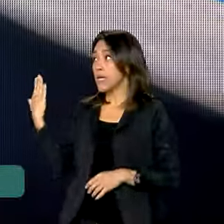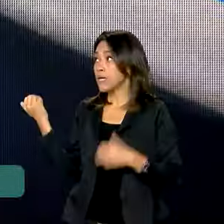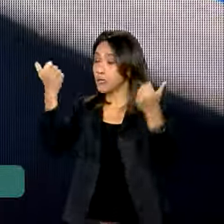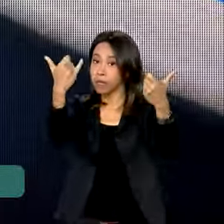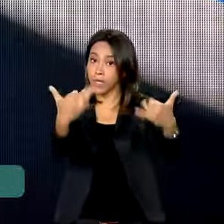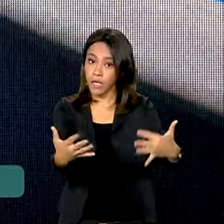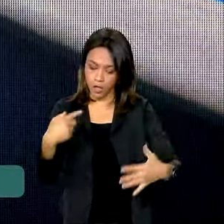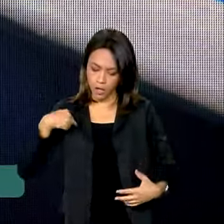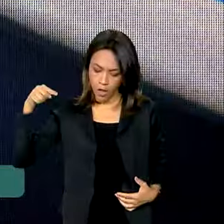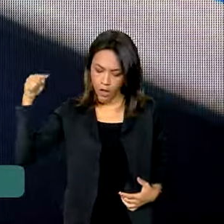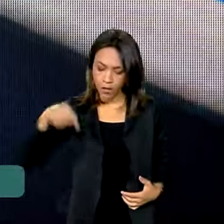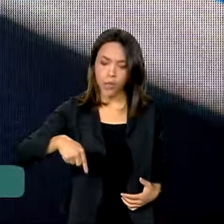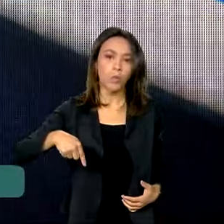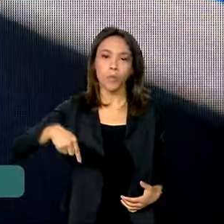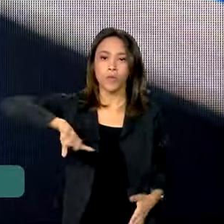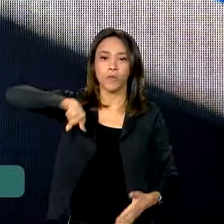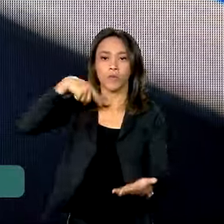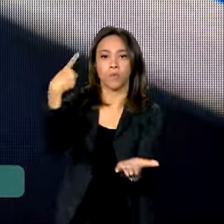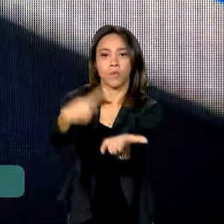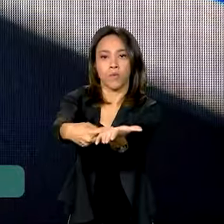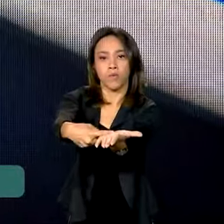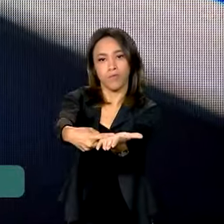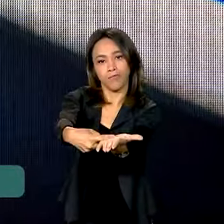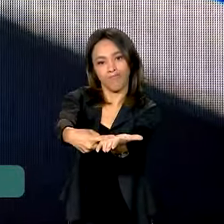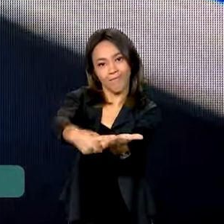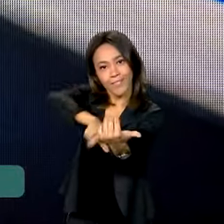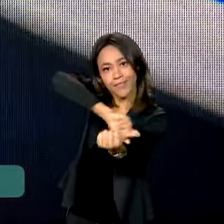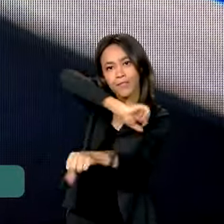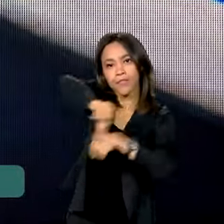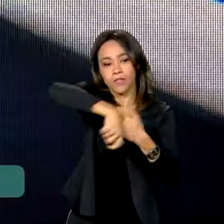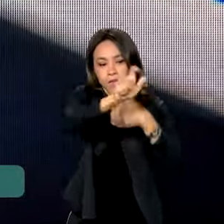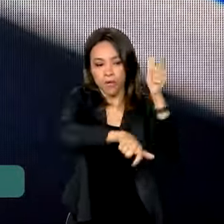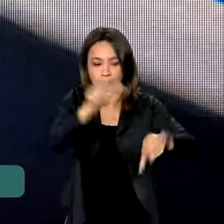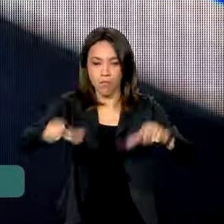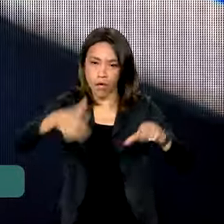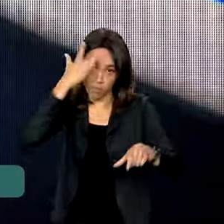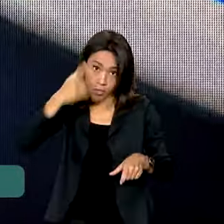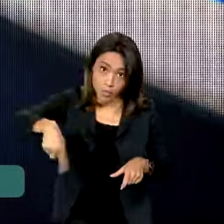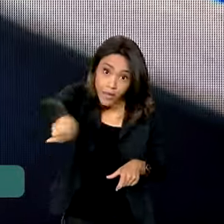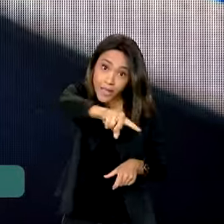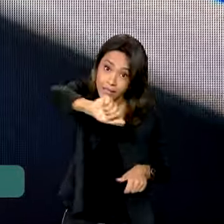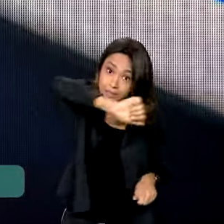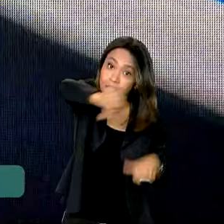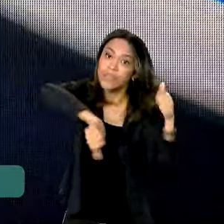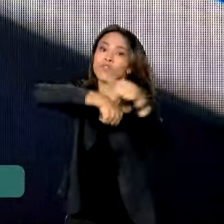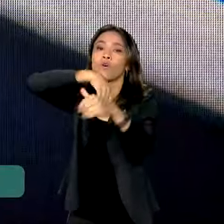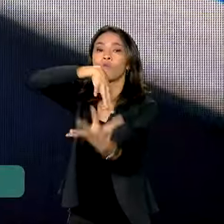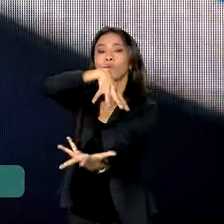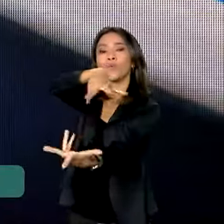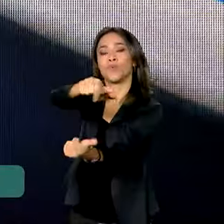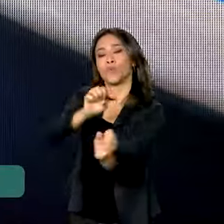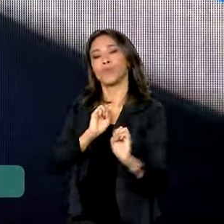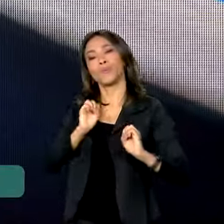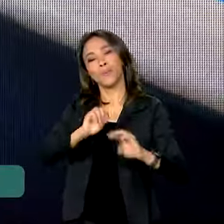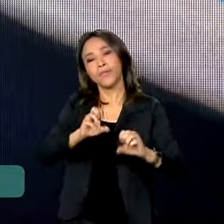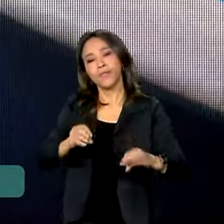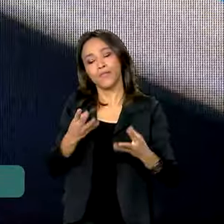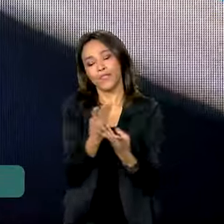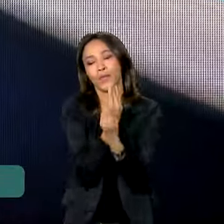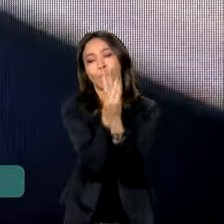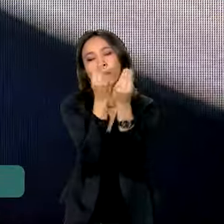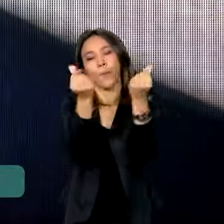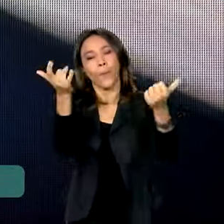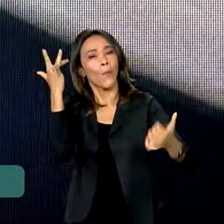assumindo o compromisso de transformar pessoas para que essas pessoas transformem o mundo com educação de qualidade,